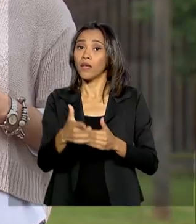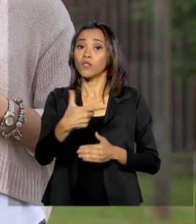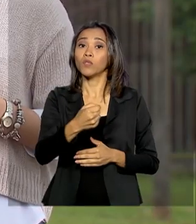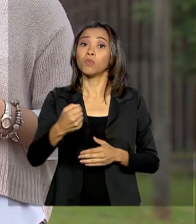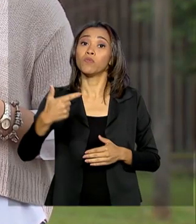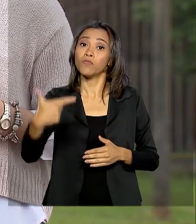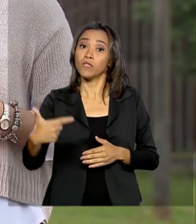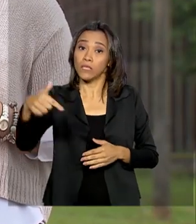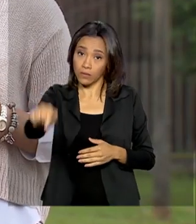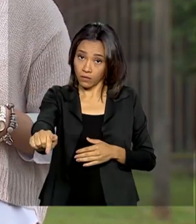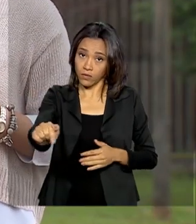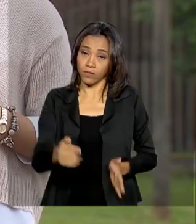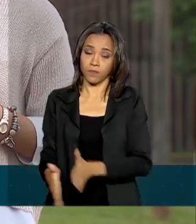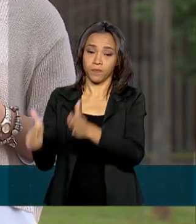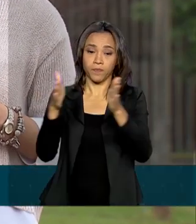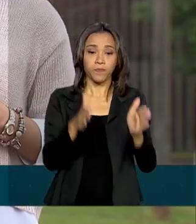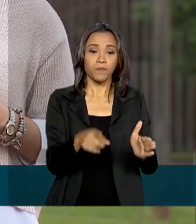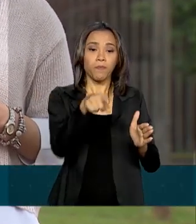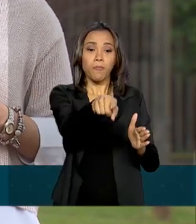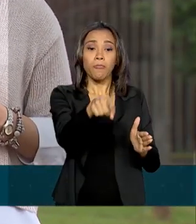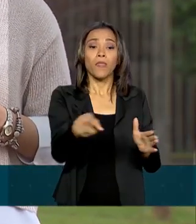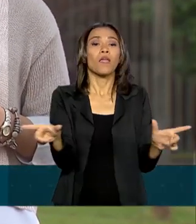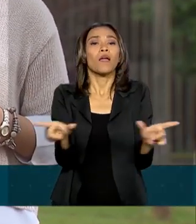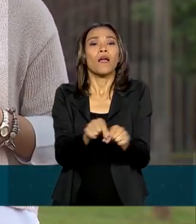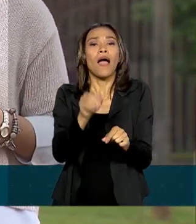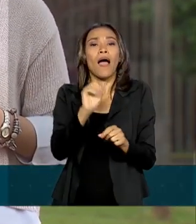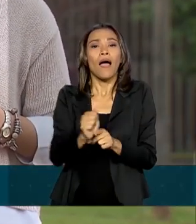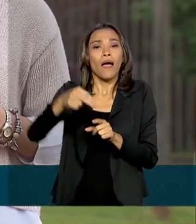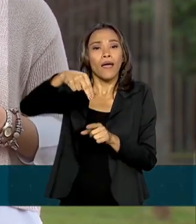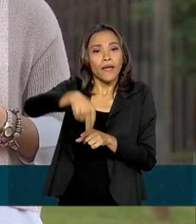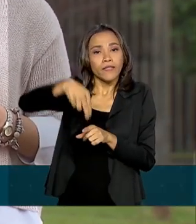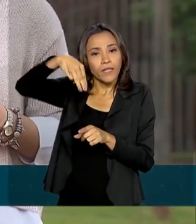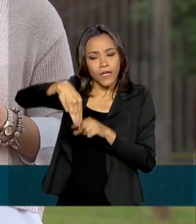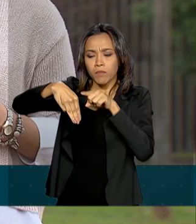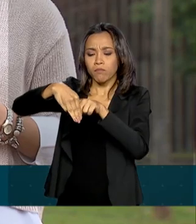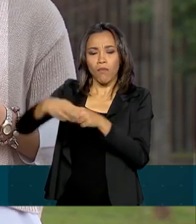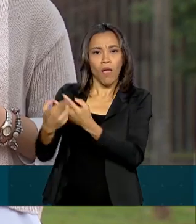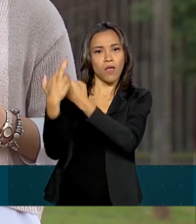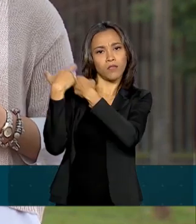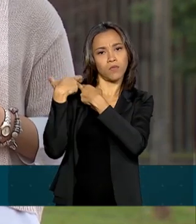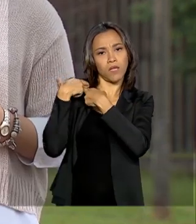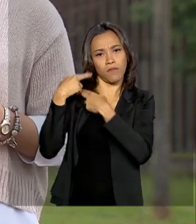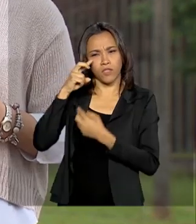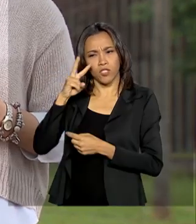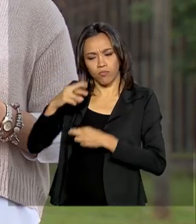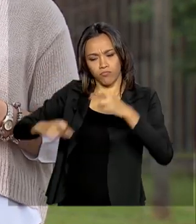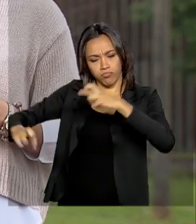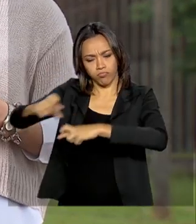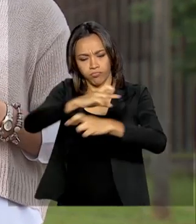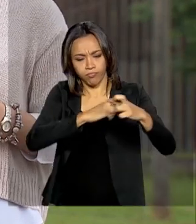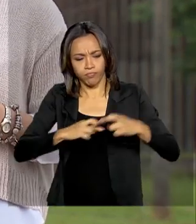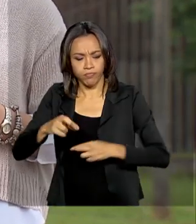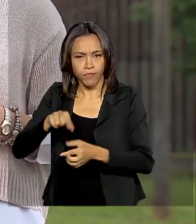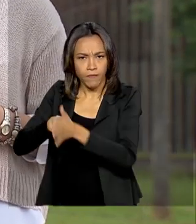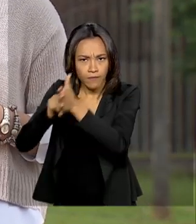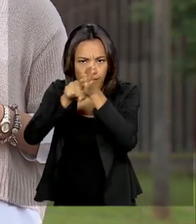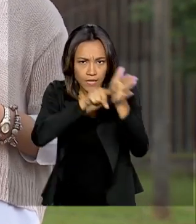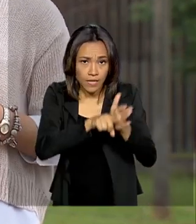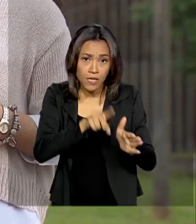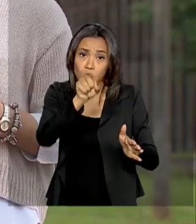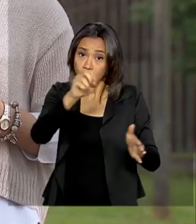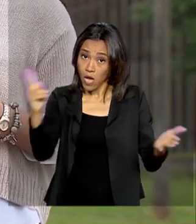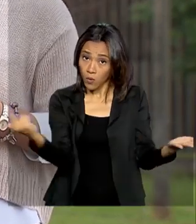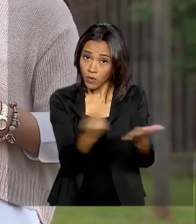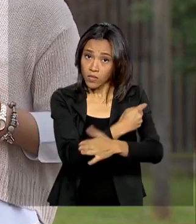A Agência Nacional de Mineração é a responsável por fiscalizar barragens com rejeitos de minérios. Logo após o desastre de